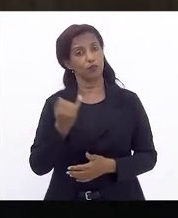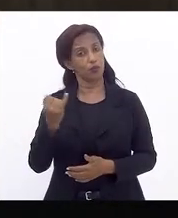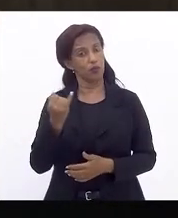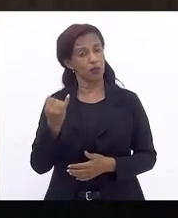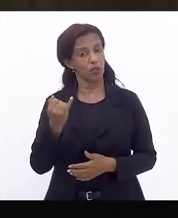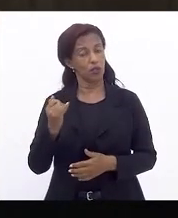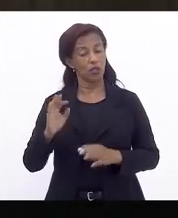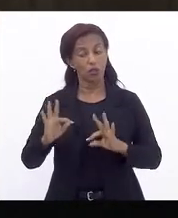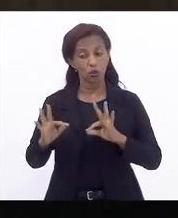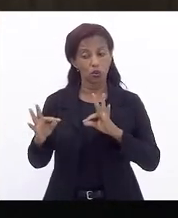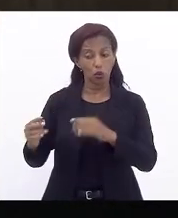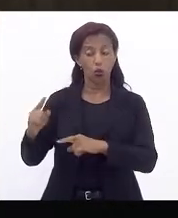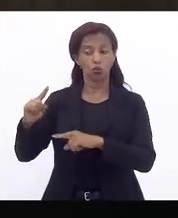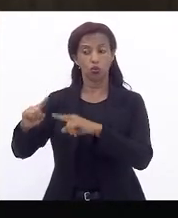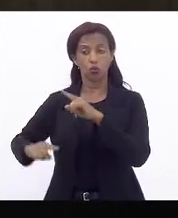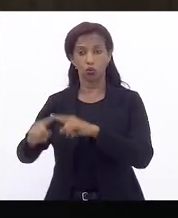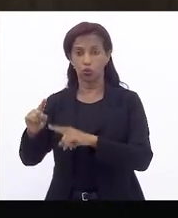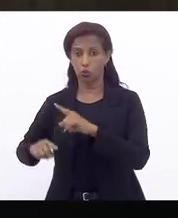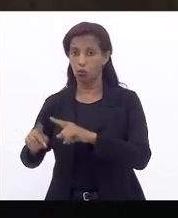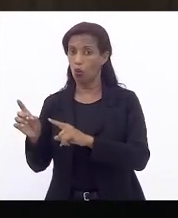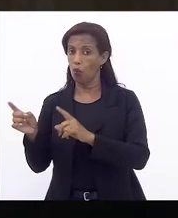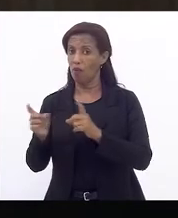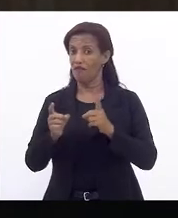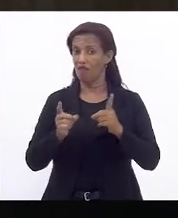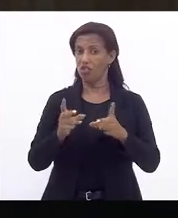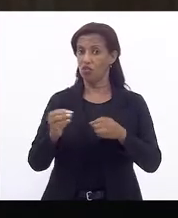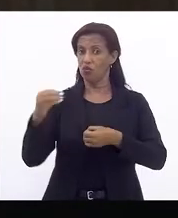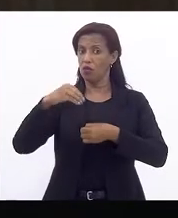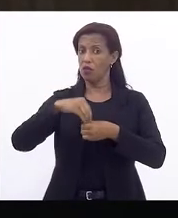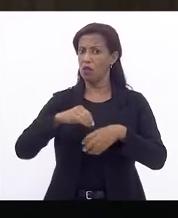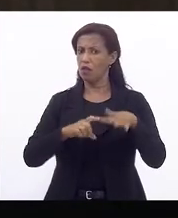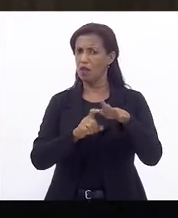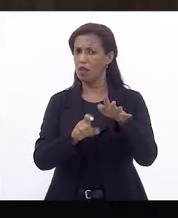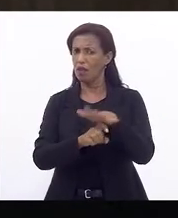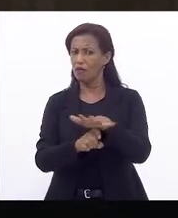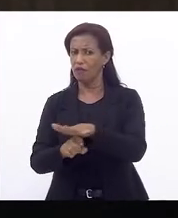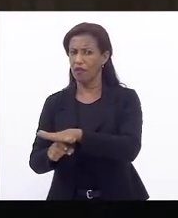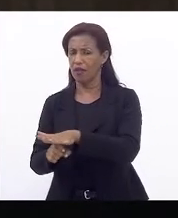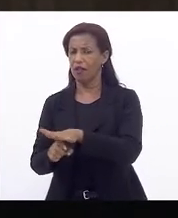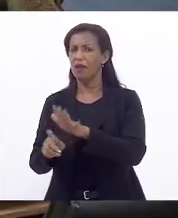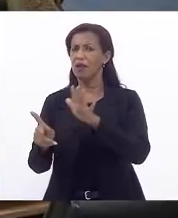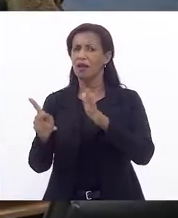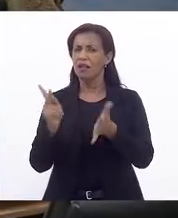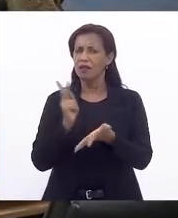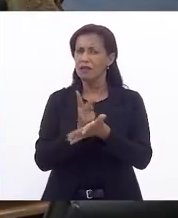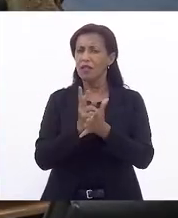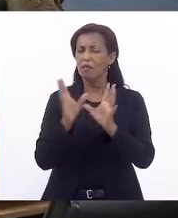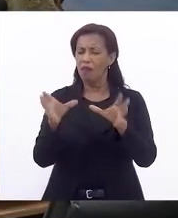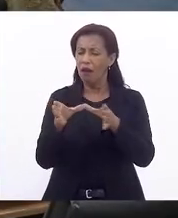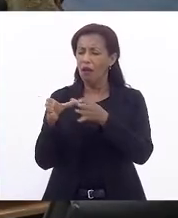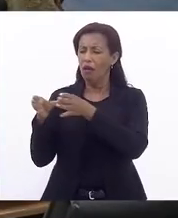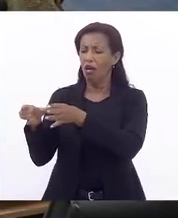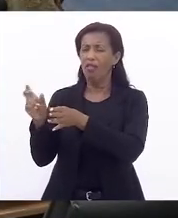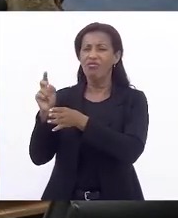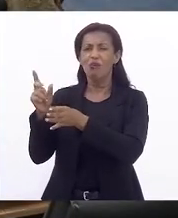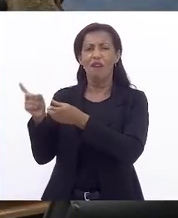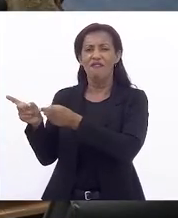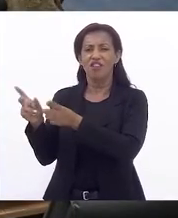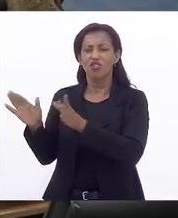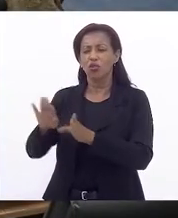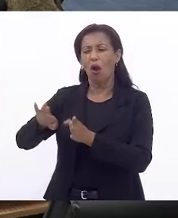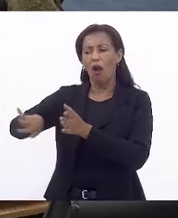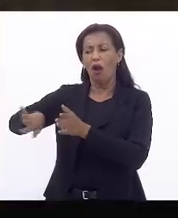Nem todos os produtos são vendidos na Feira. Sempre fica aquela ponta lá, aquela ponta lá que não foi vendida.